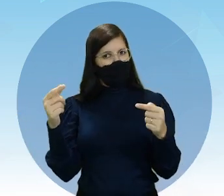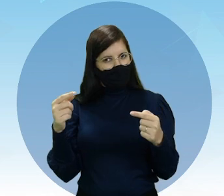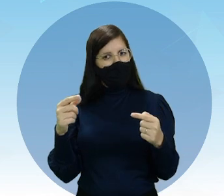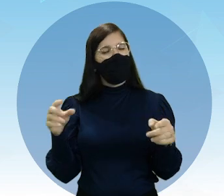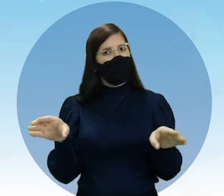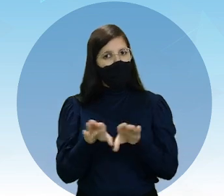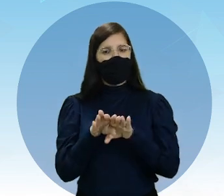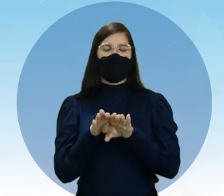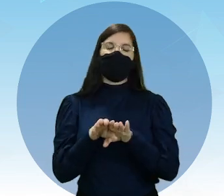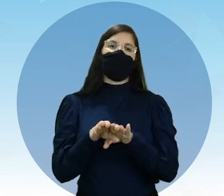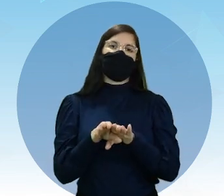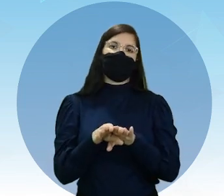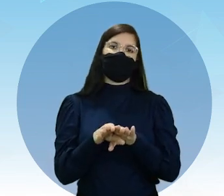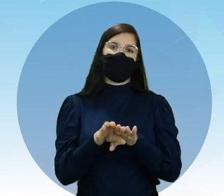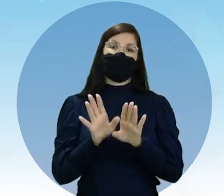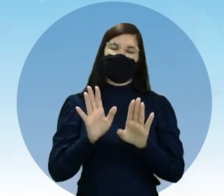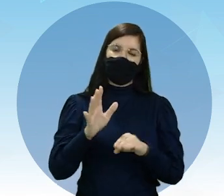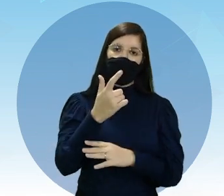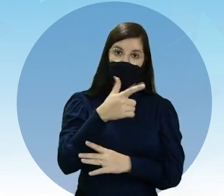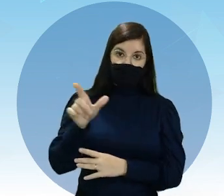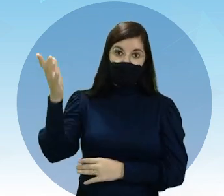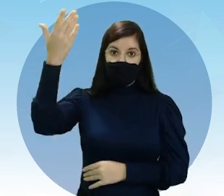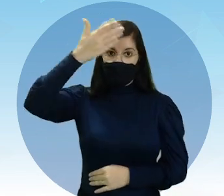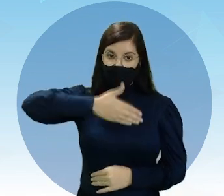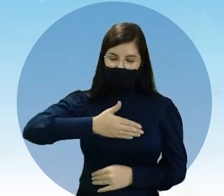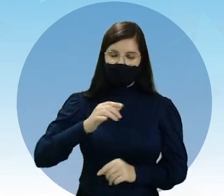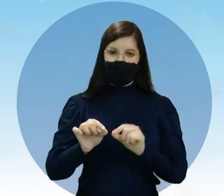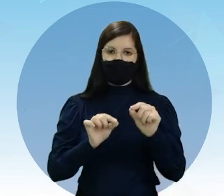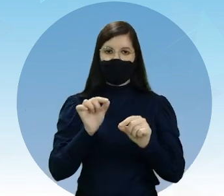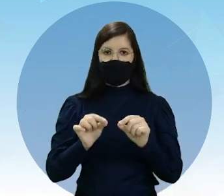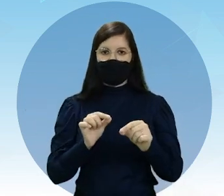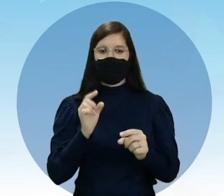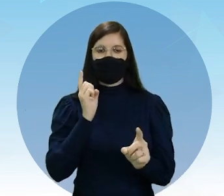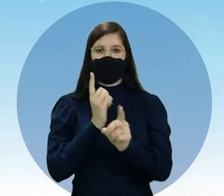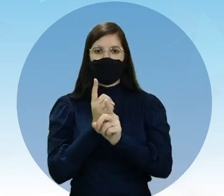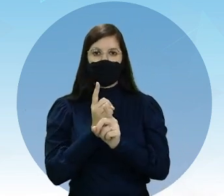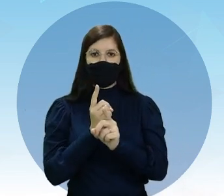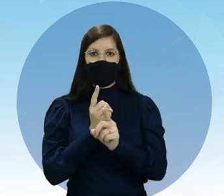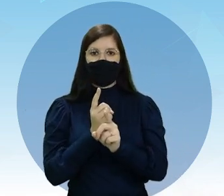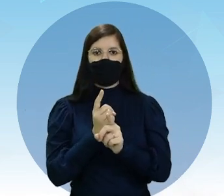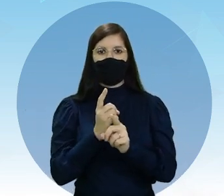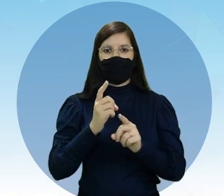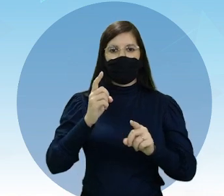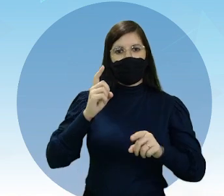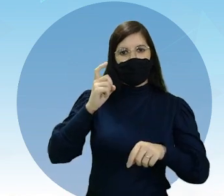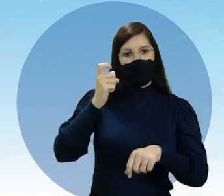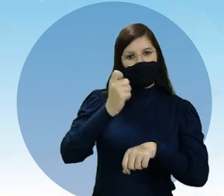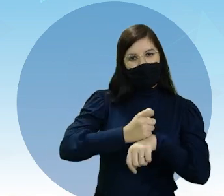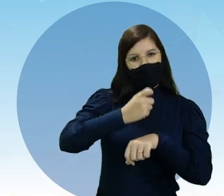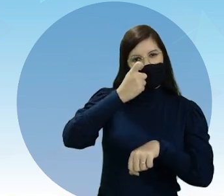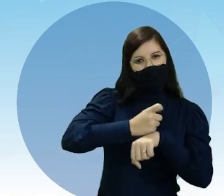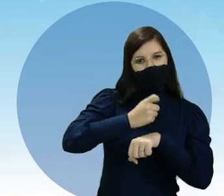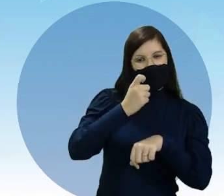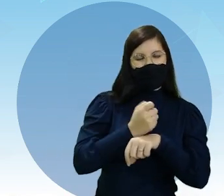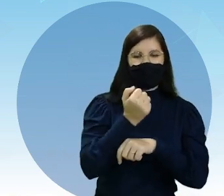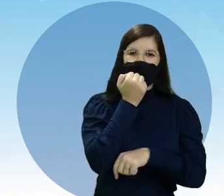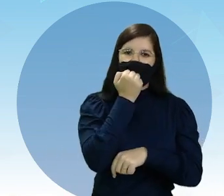continentes. Outra evidência também é a presença fóssil de um repto